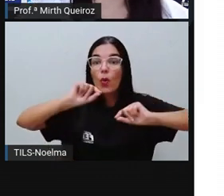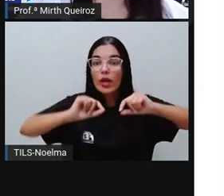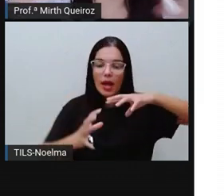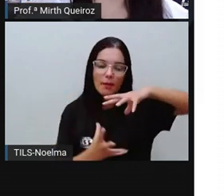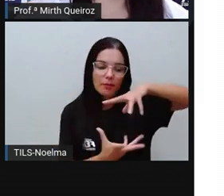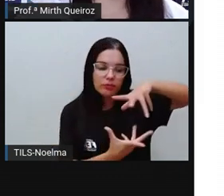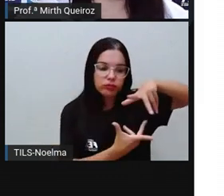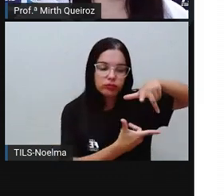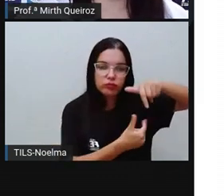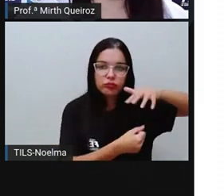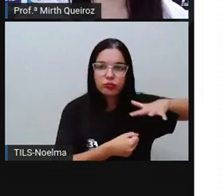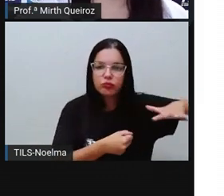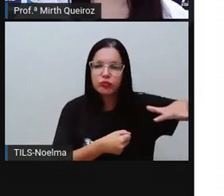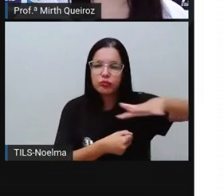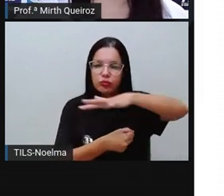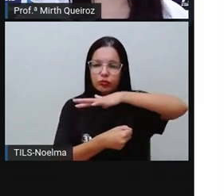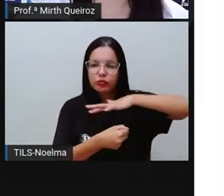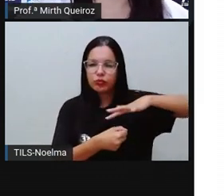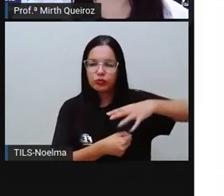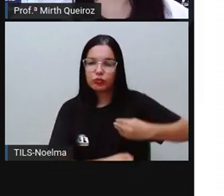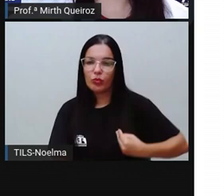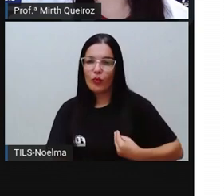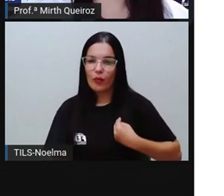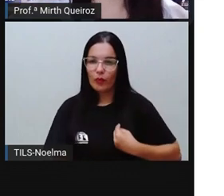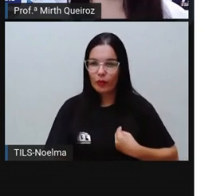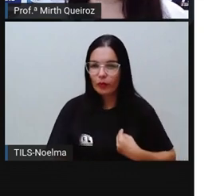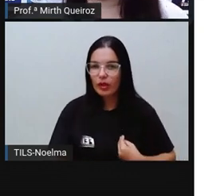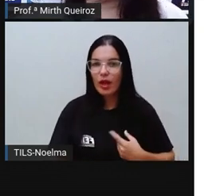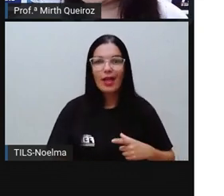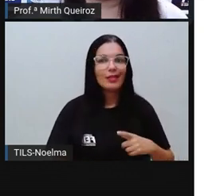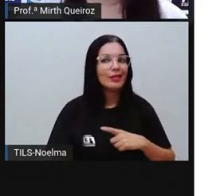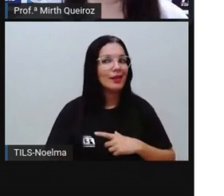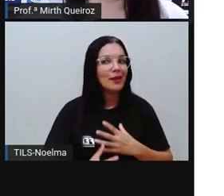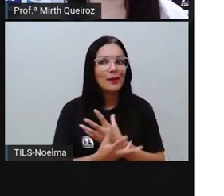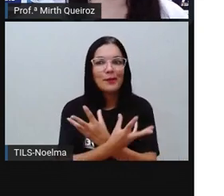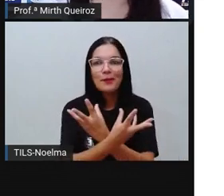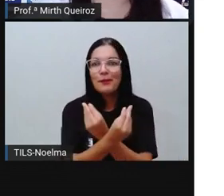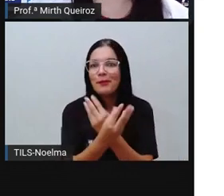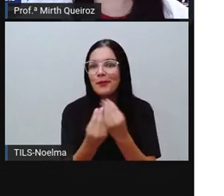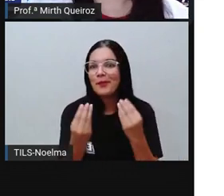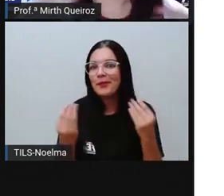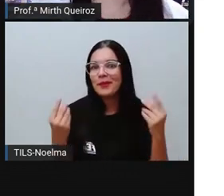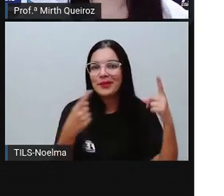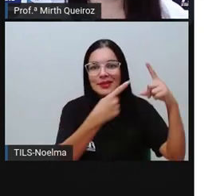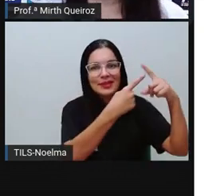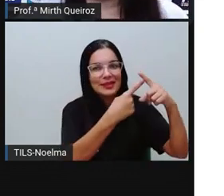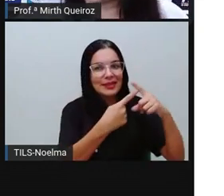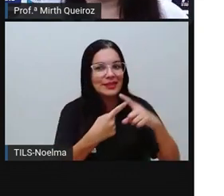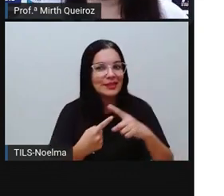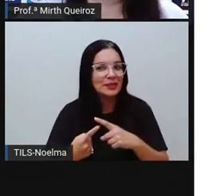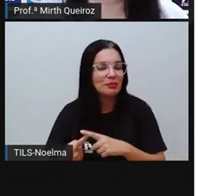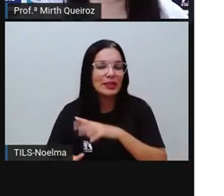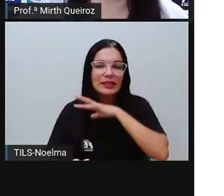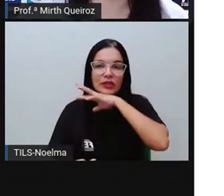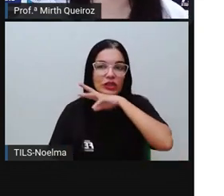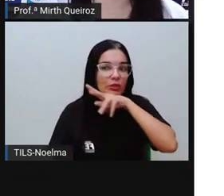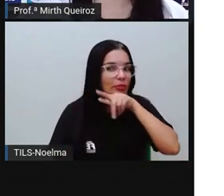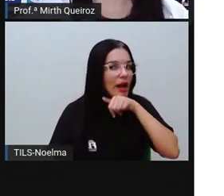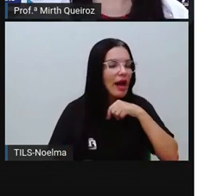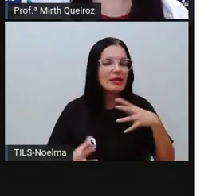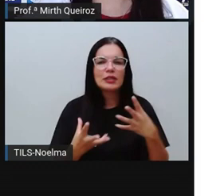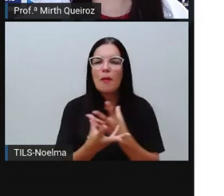Diversidade de vida, né? Então, ela vai ter muitas espécies de animais, muitas espécies de